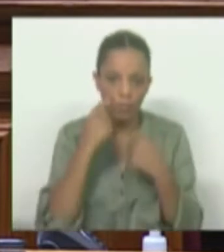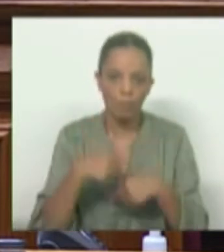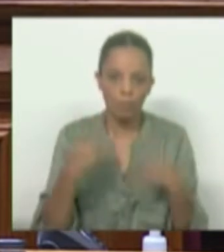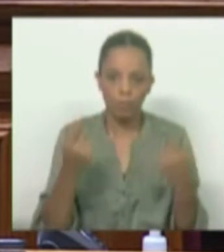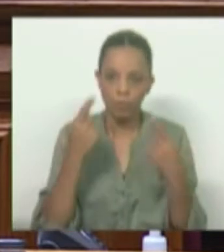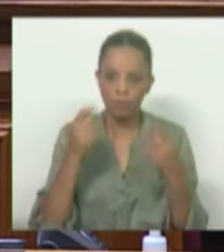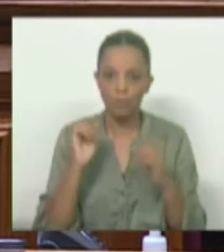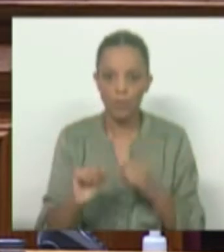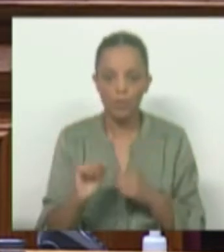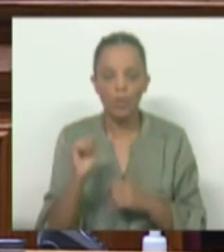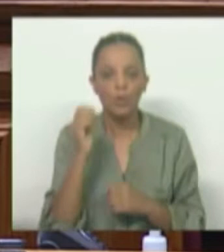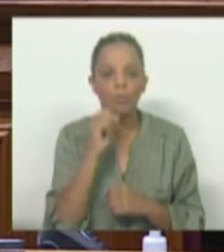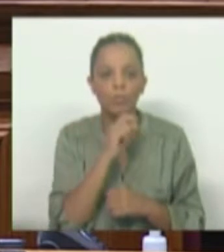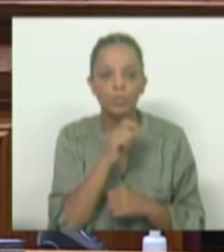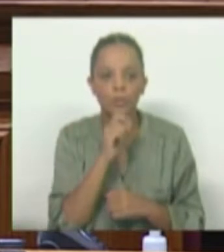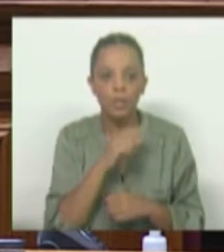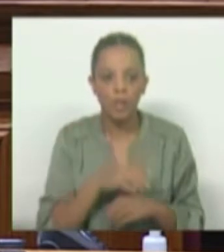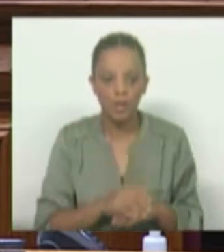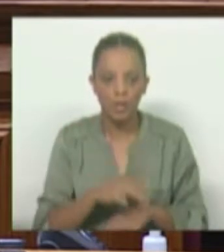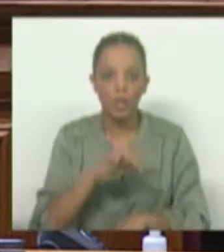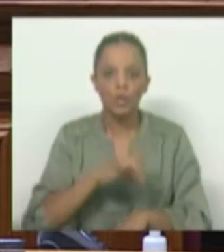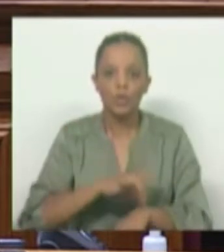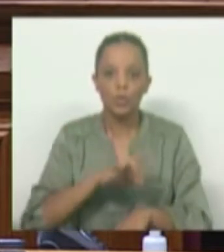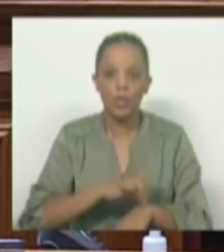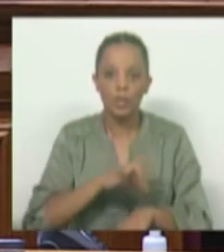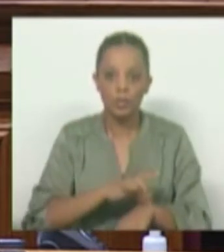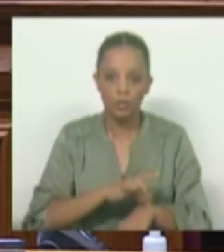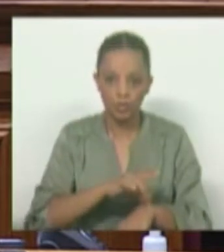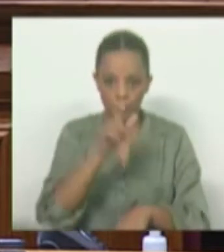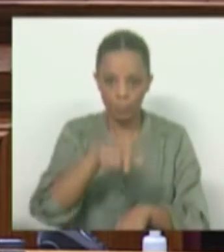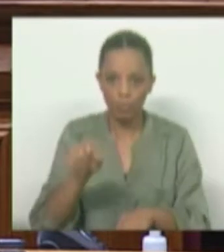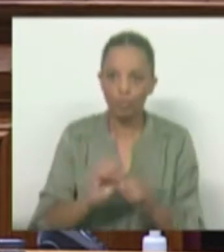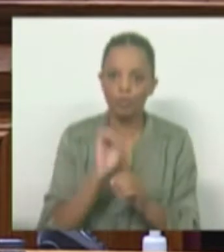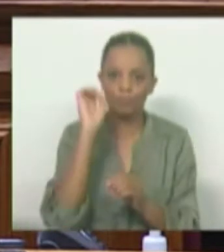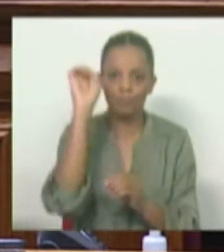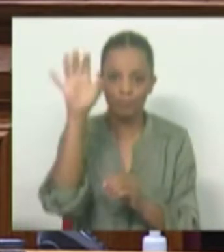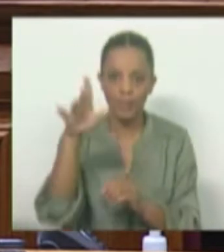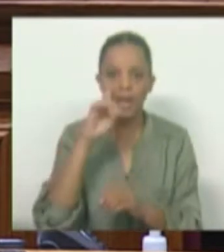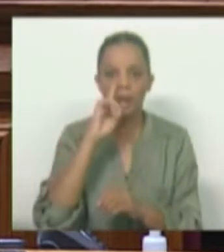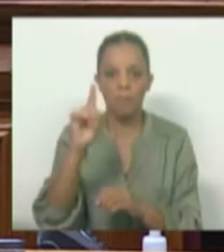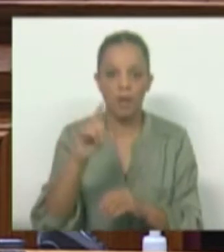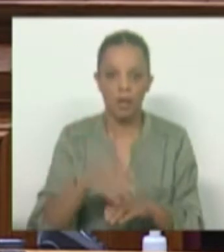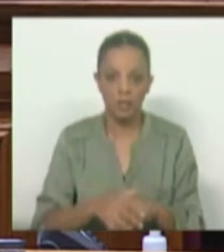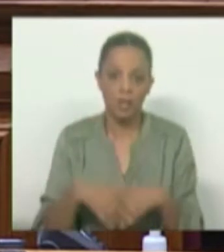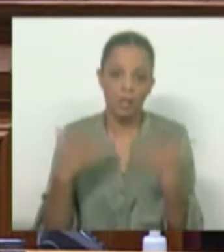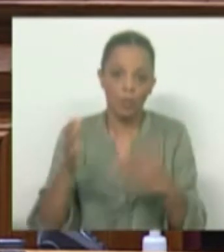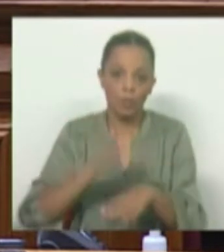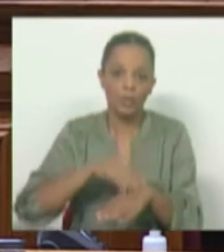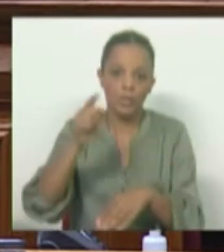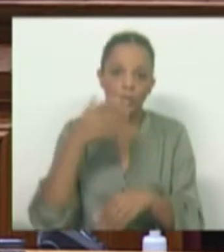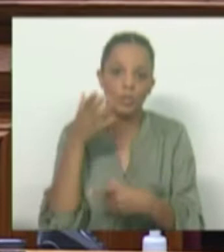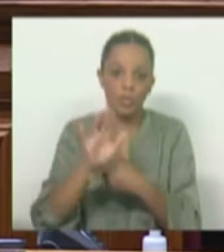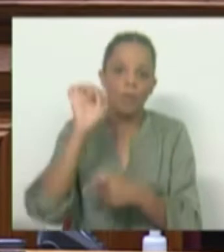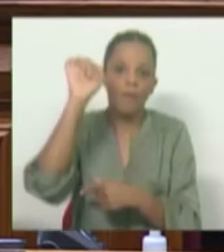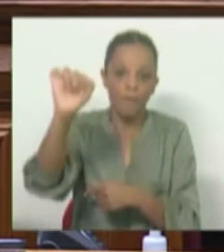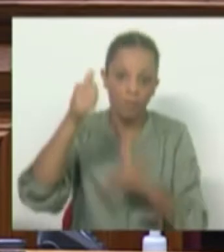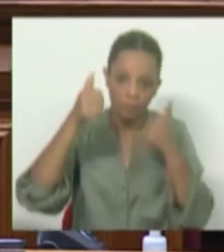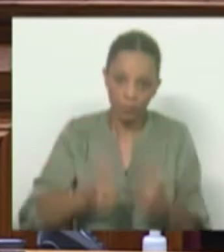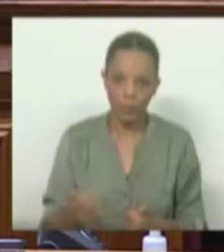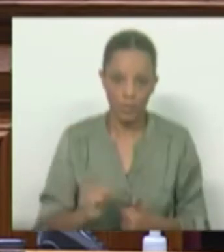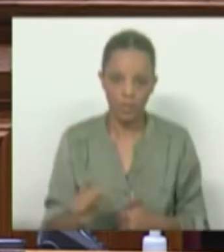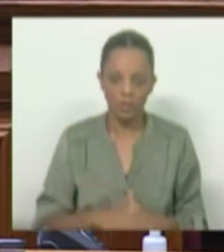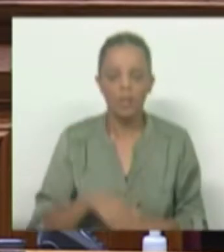lançado sobre a possibilidade de enviar doentes para a Alemanha. E, por isso, desse ponto de vista, o exemplo que deu não é correto. E, acima de tudo, a